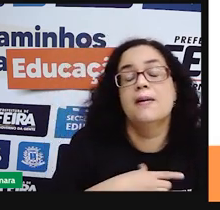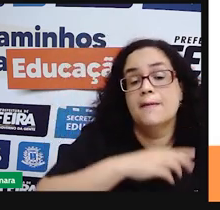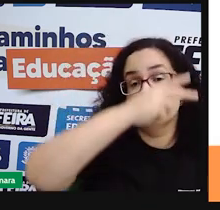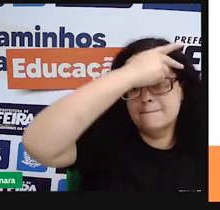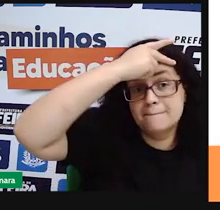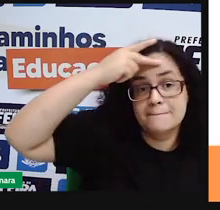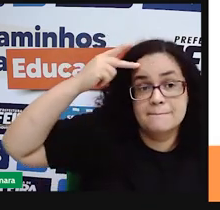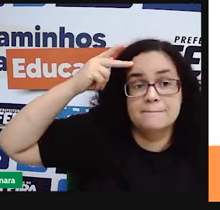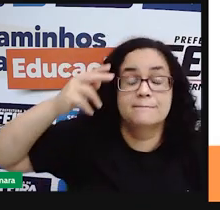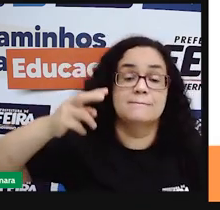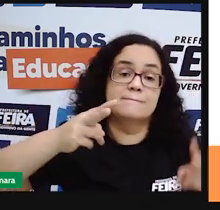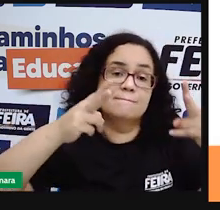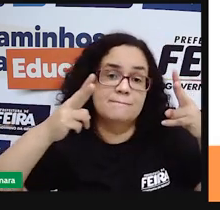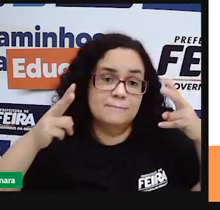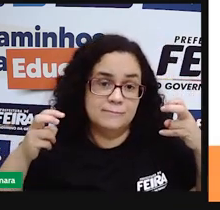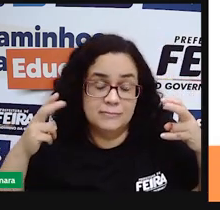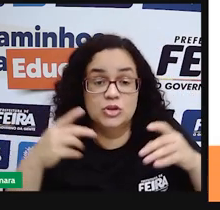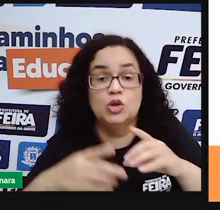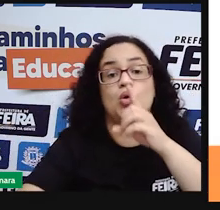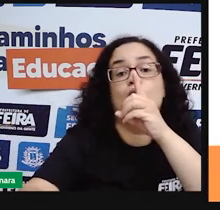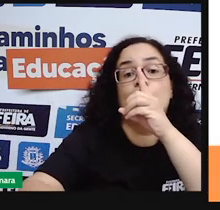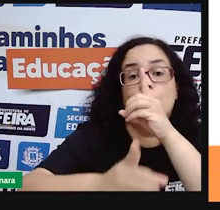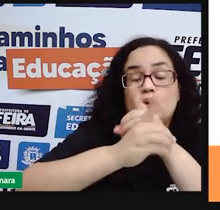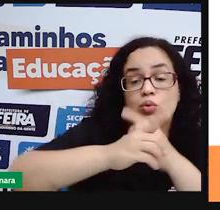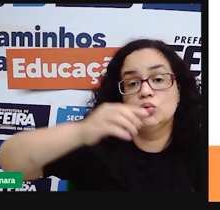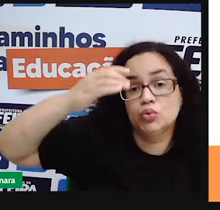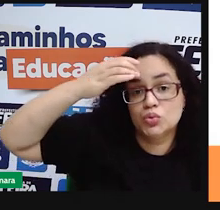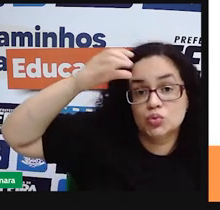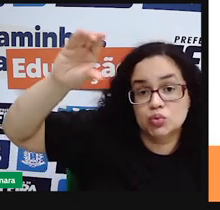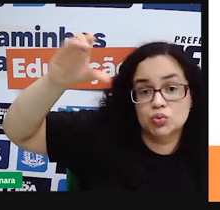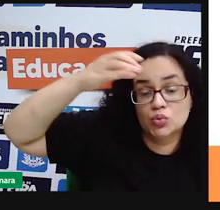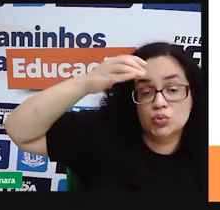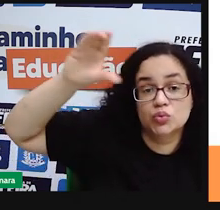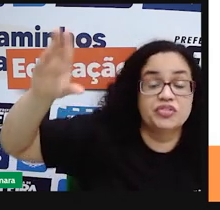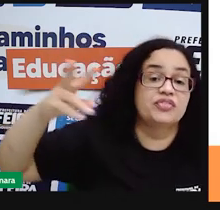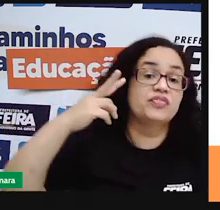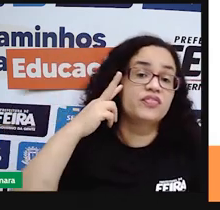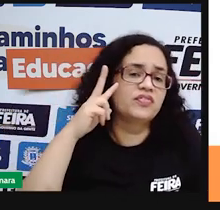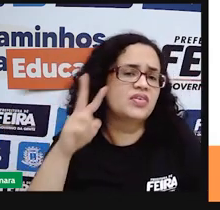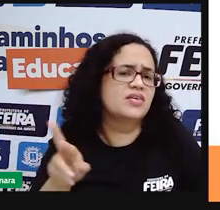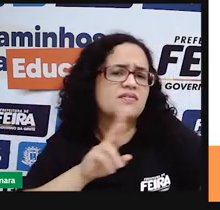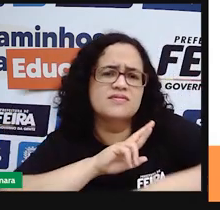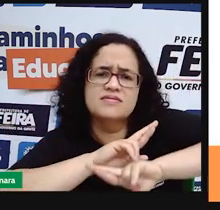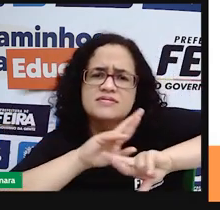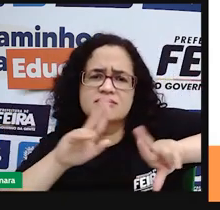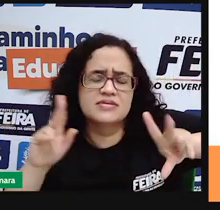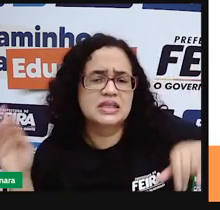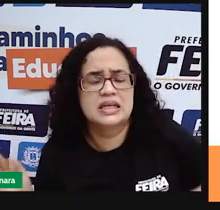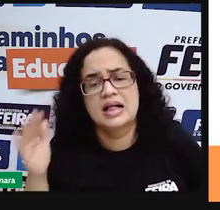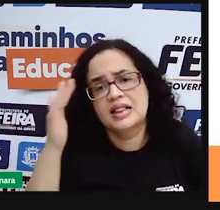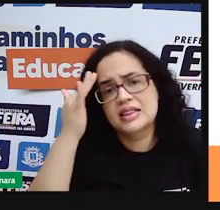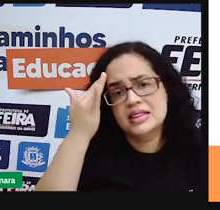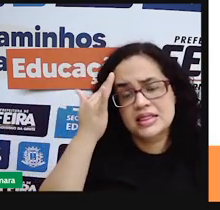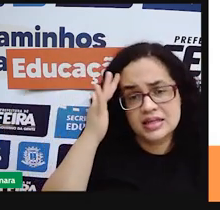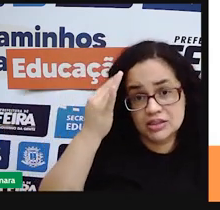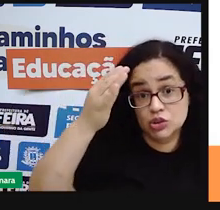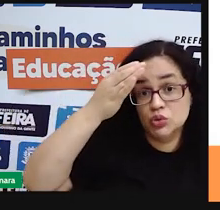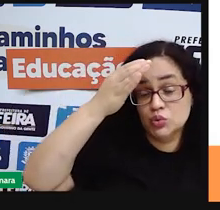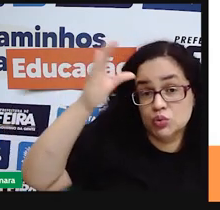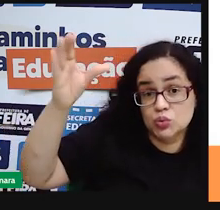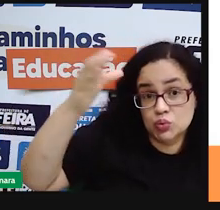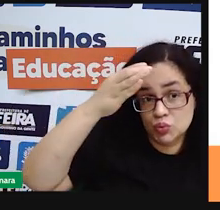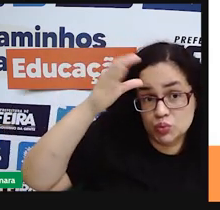que esse encontro de culturas visto aí por muitos, pode-se entender que as culturas se juntaram,